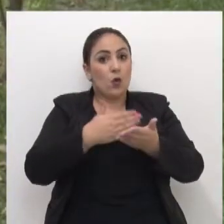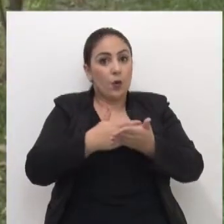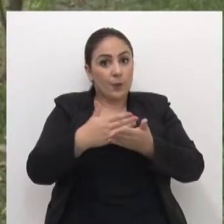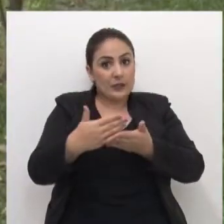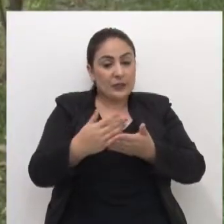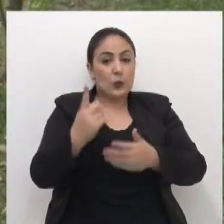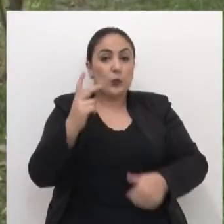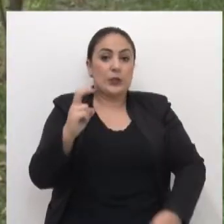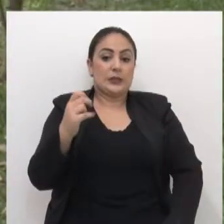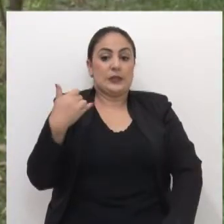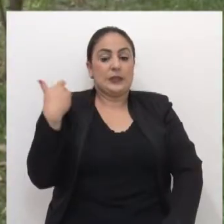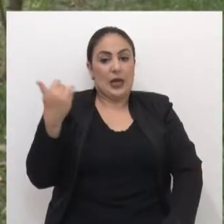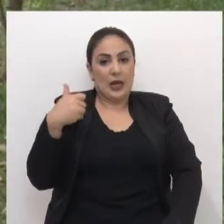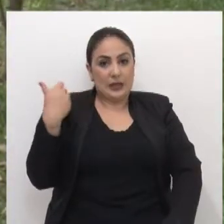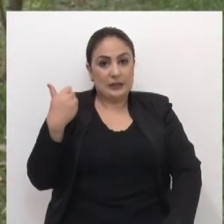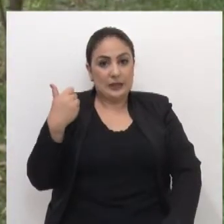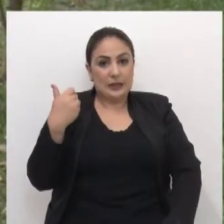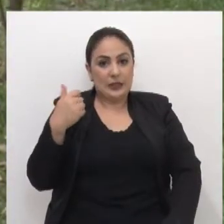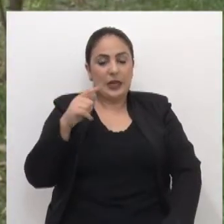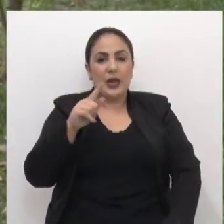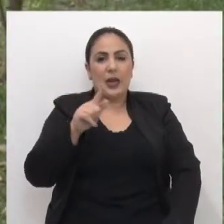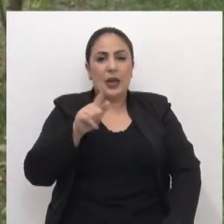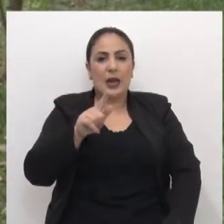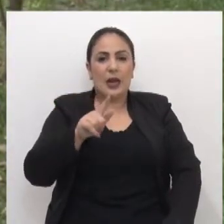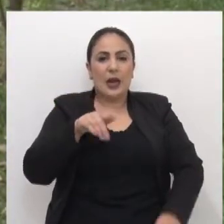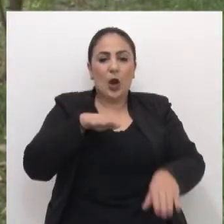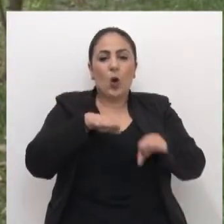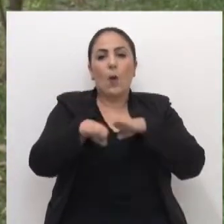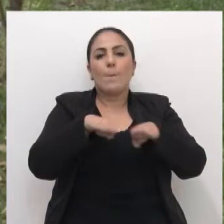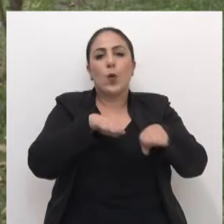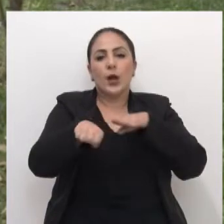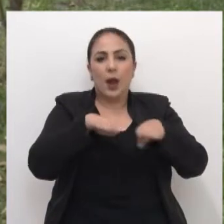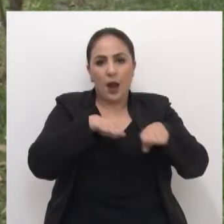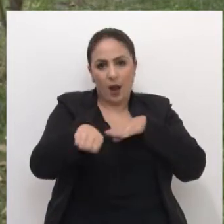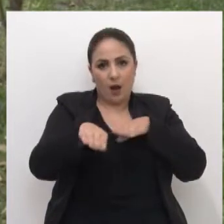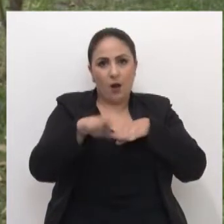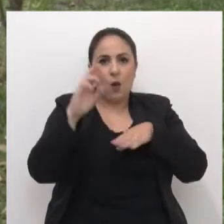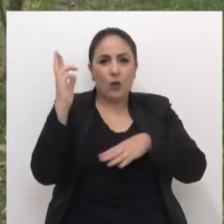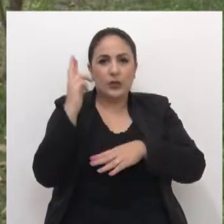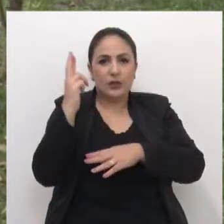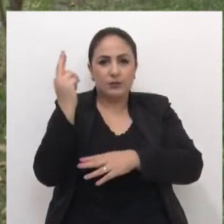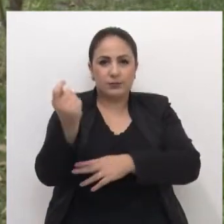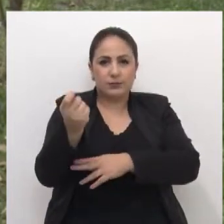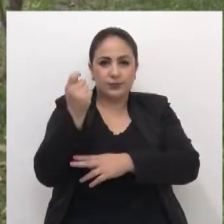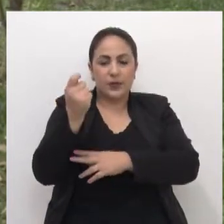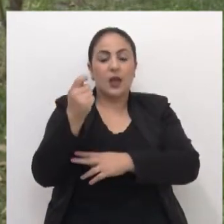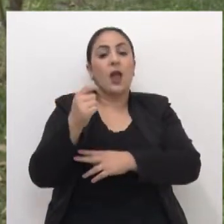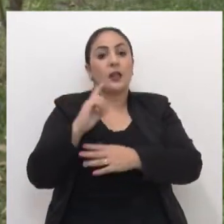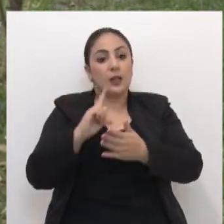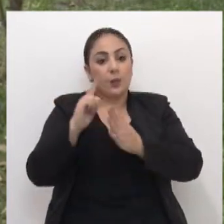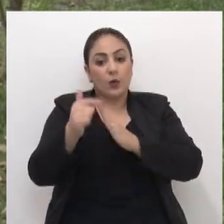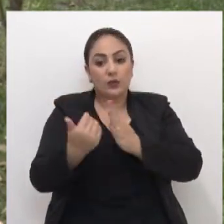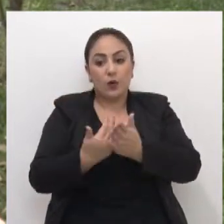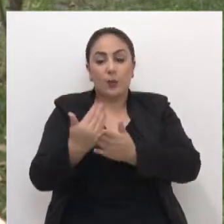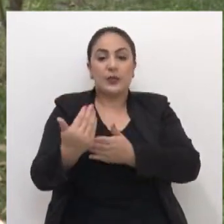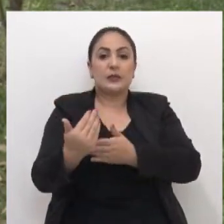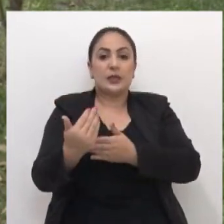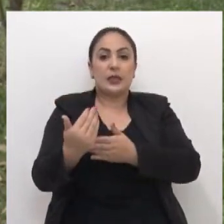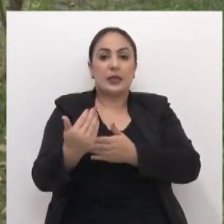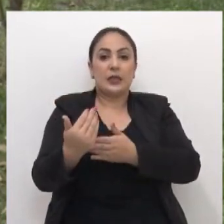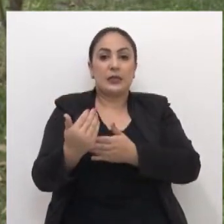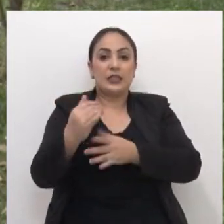ginetear com 15 anos no rodeio de Iguaporé e ali foi o pontapé inicial e aí em seguida já montei no rodeio internacional